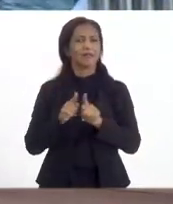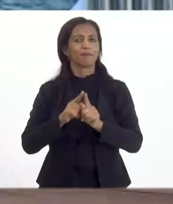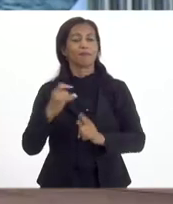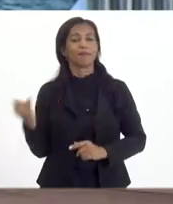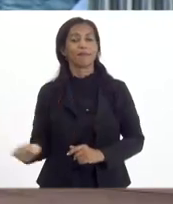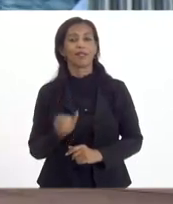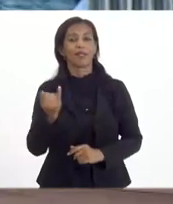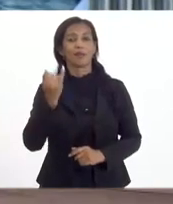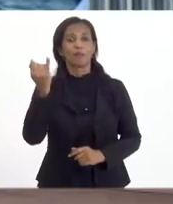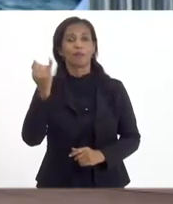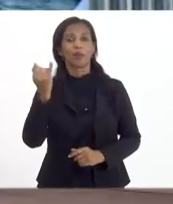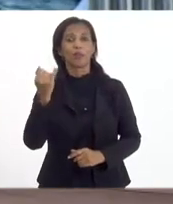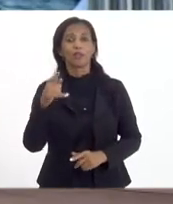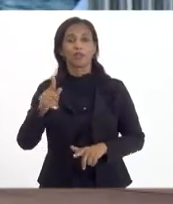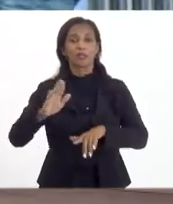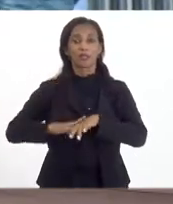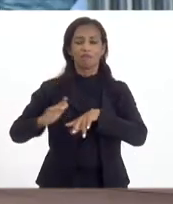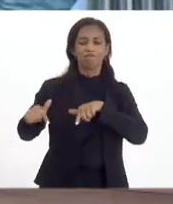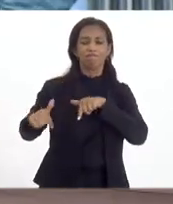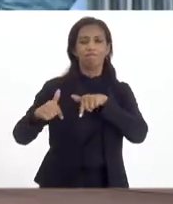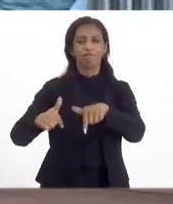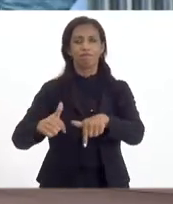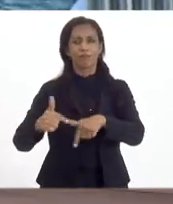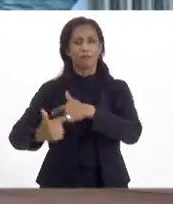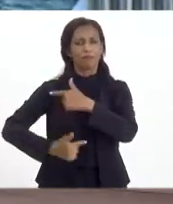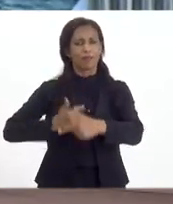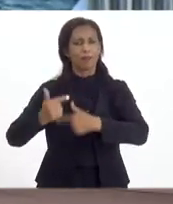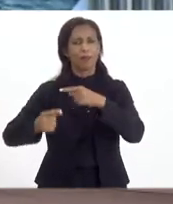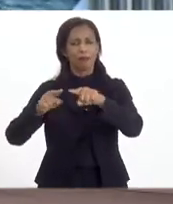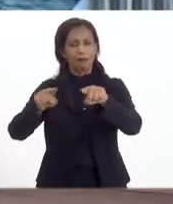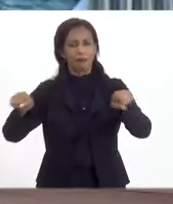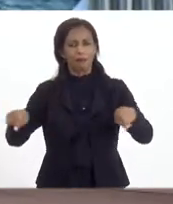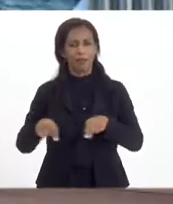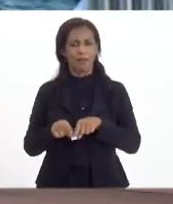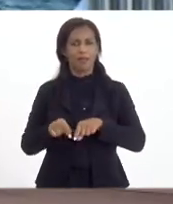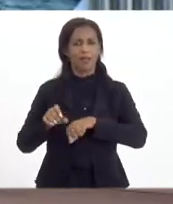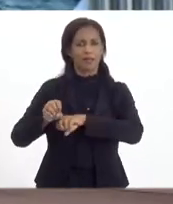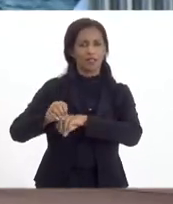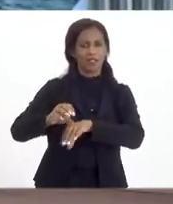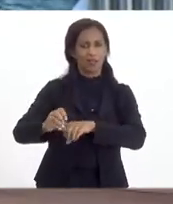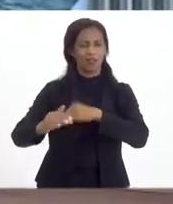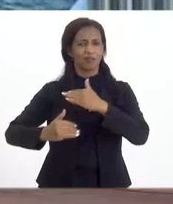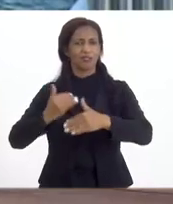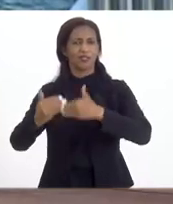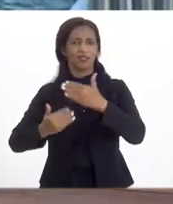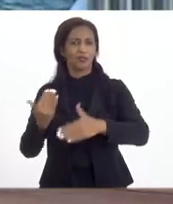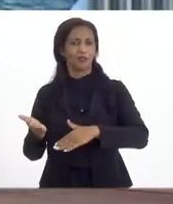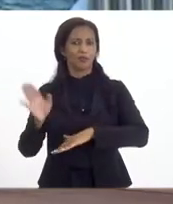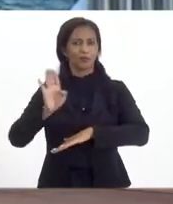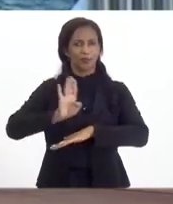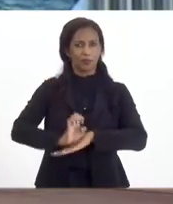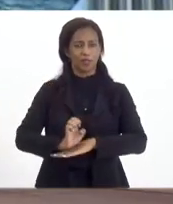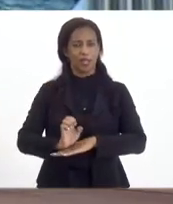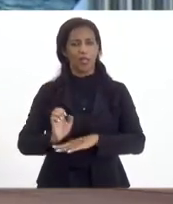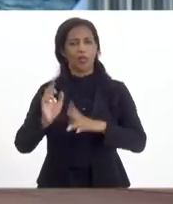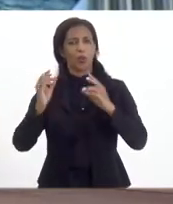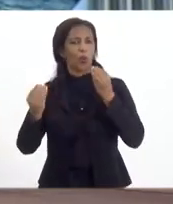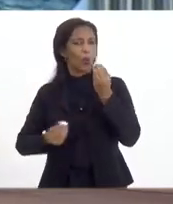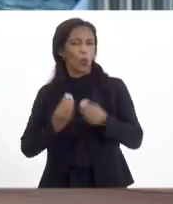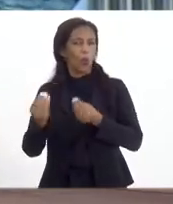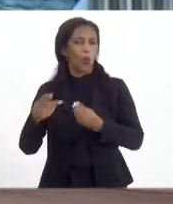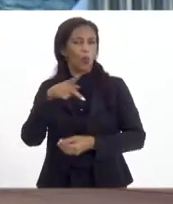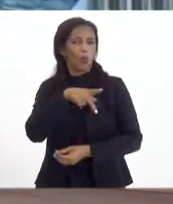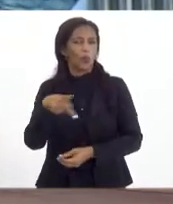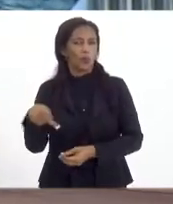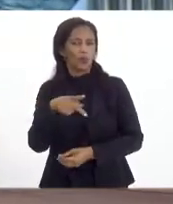daquele fazer em sala de aula, de também contribuir com o desenvolvimento do Estado. Então, eu queria, nesse momento, como professor, como profissional de